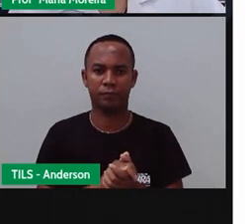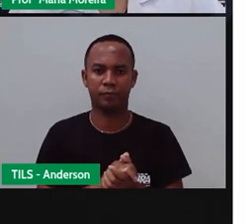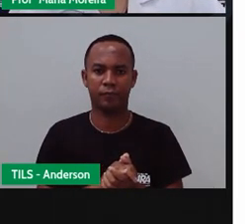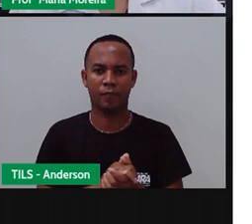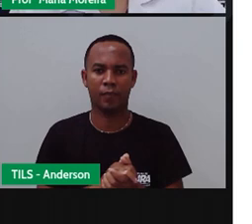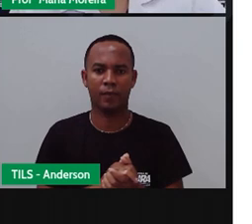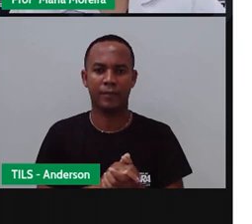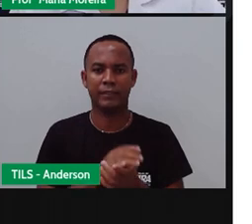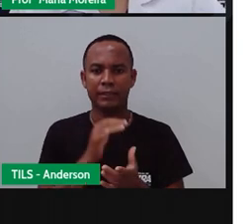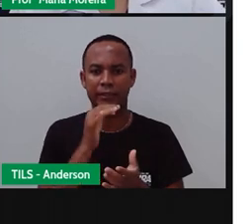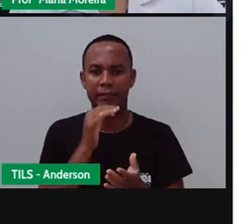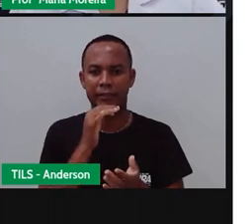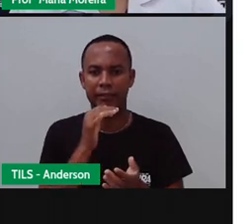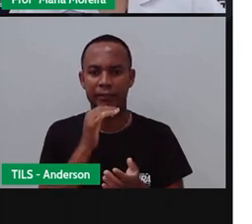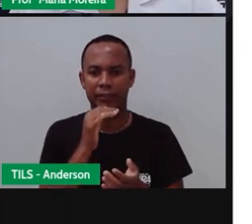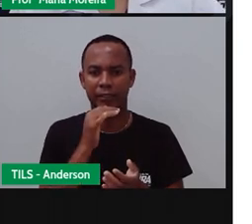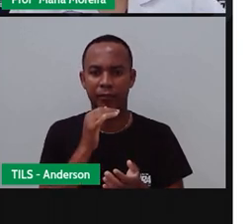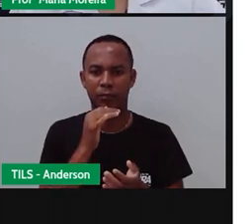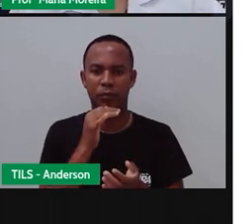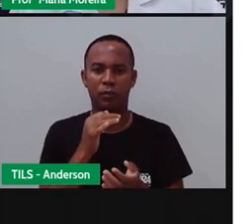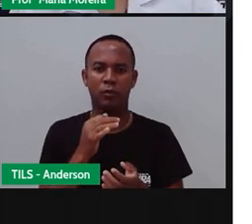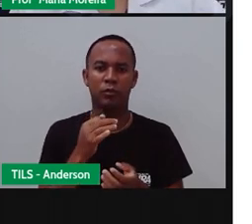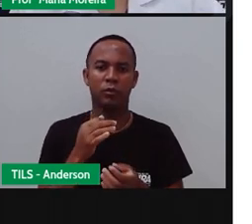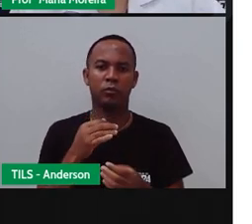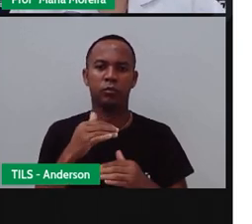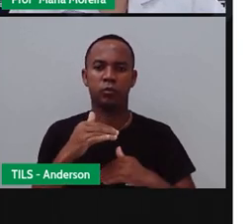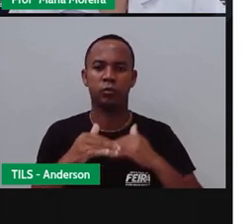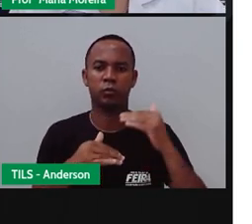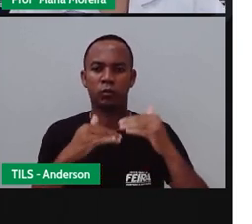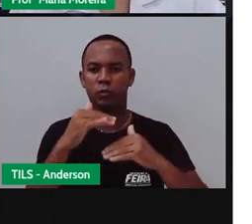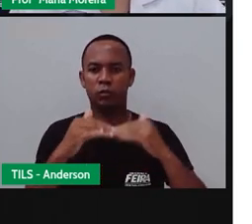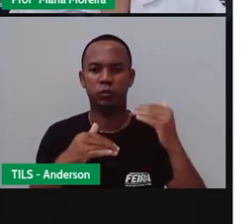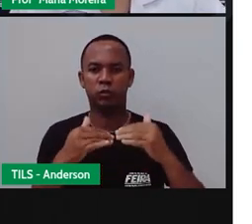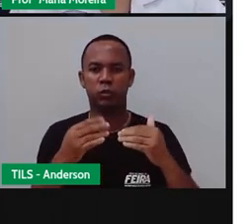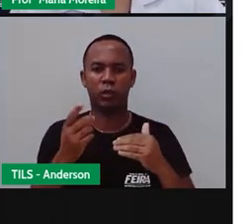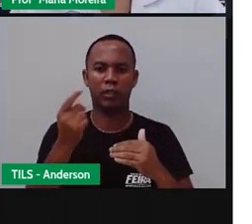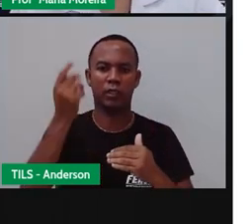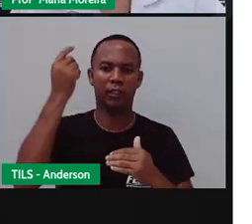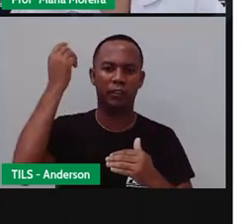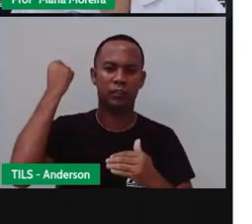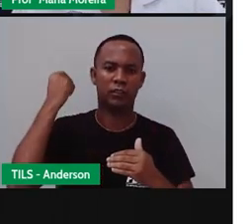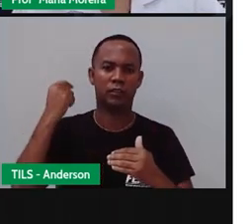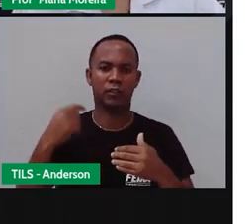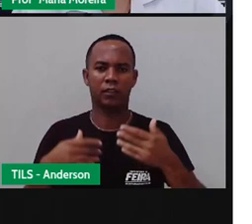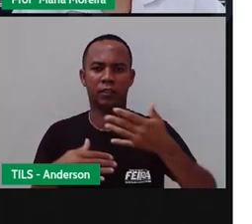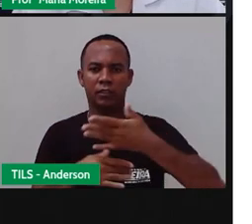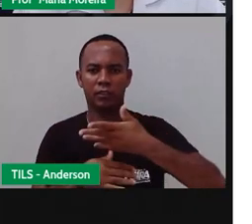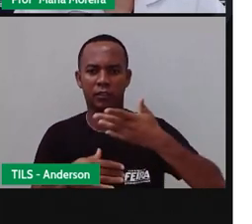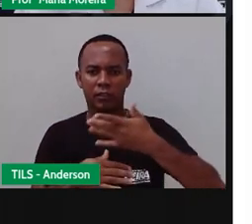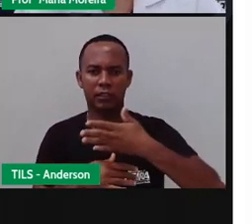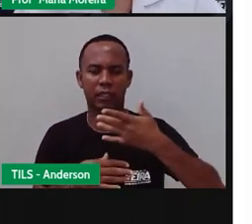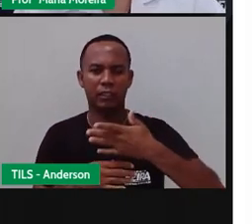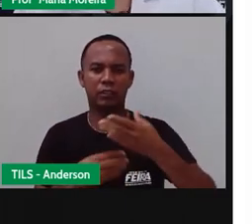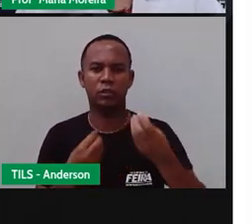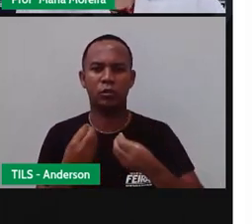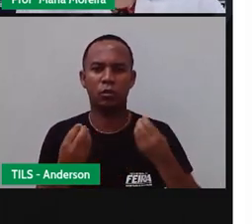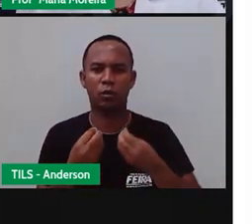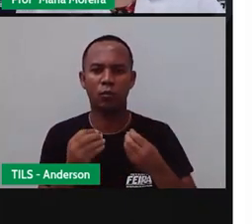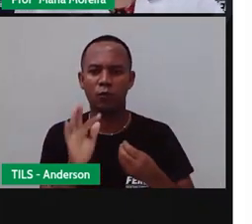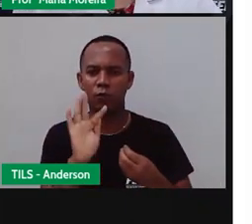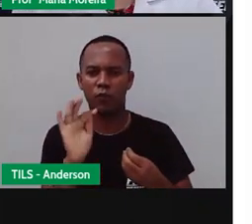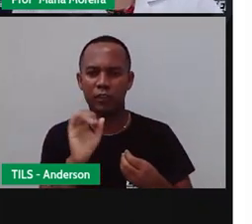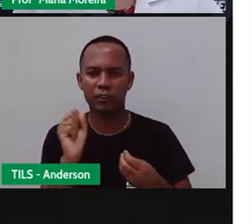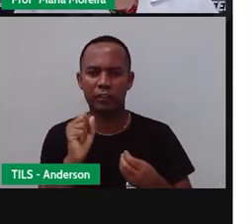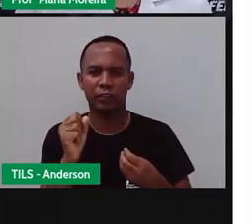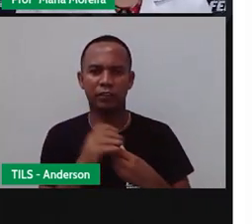o município é fruto do desenvolvimento do território que antes de cidade foi Feira de Comércio Livre e